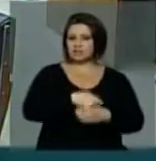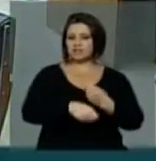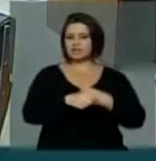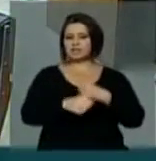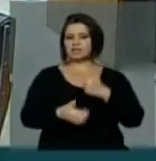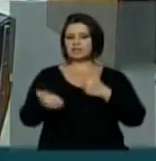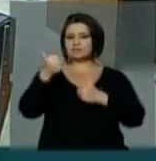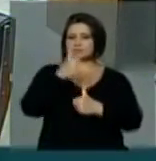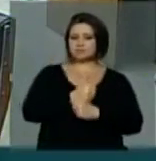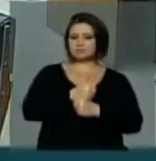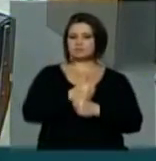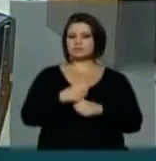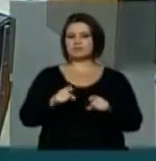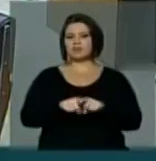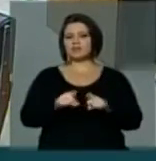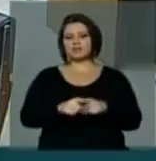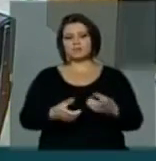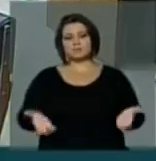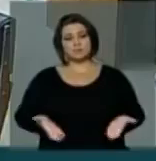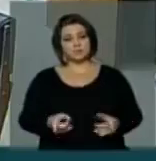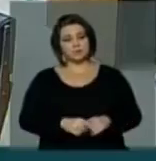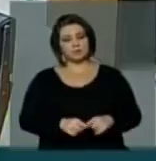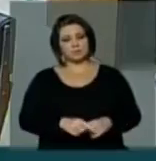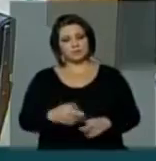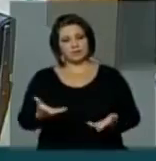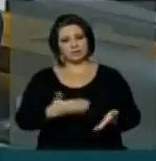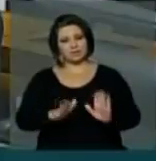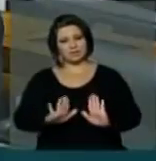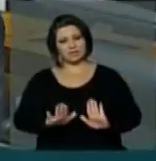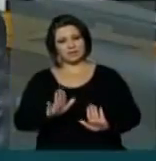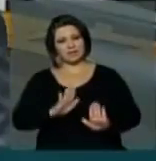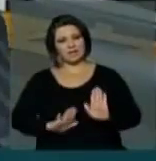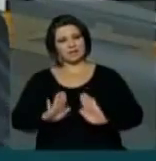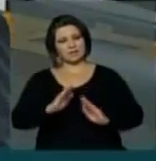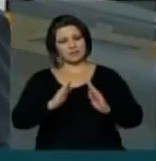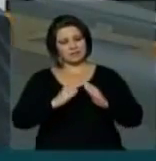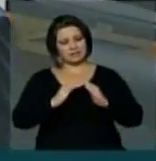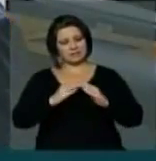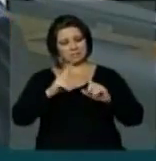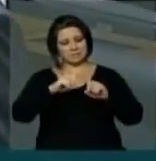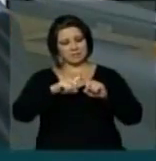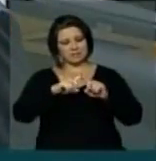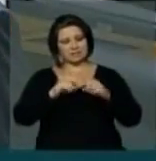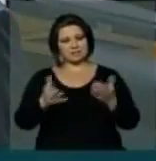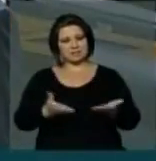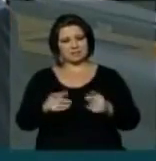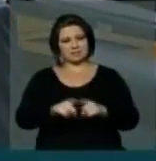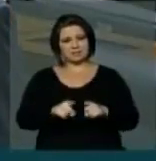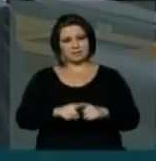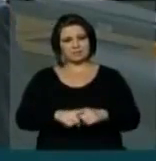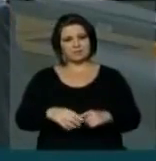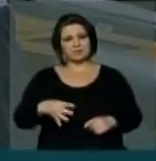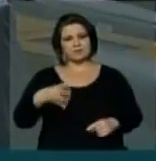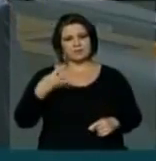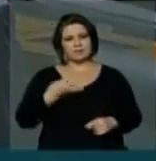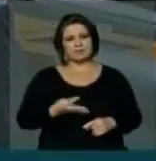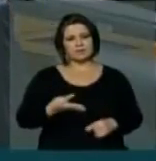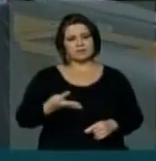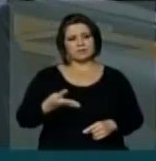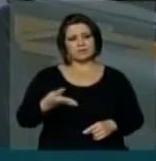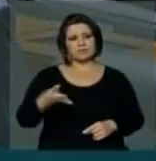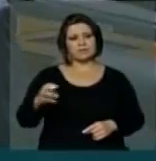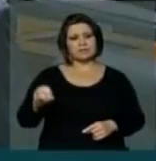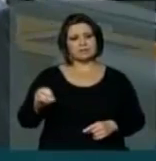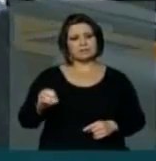sucessão como homem de estado E agora quero cuidar da minha paróquia Vem à tribuna registrar o 40º aniversário de